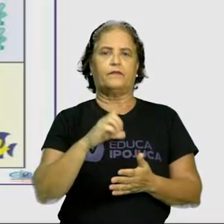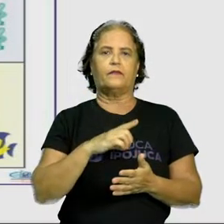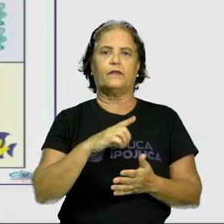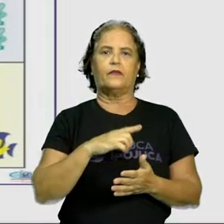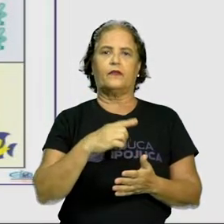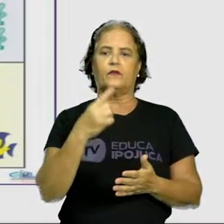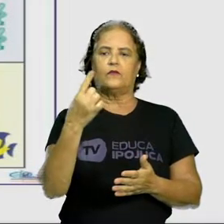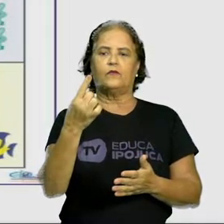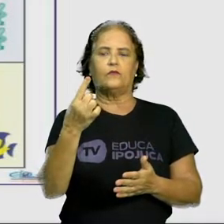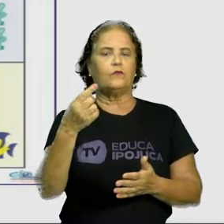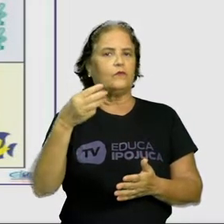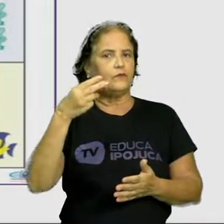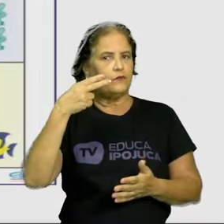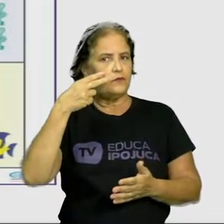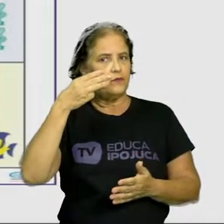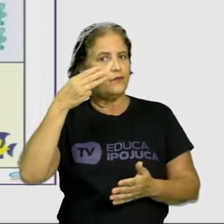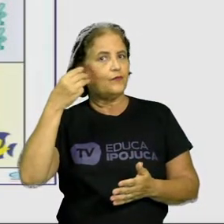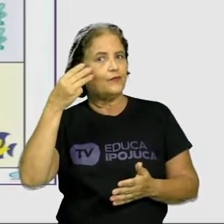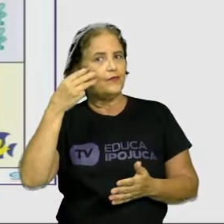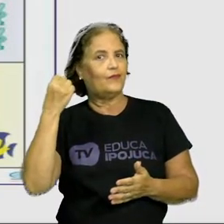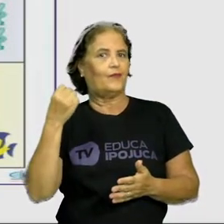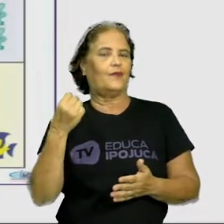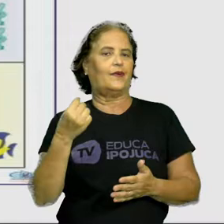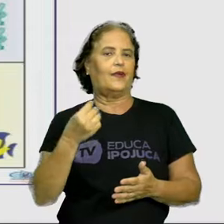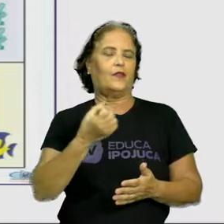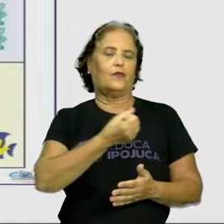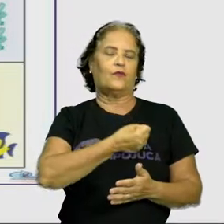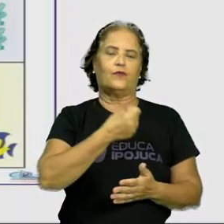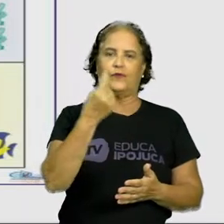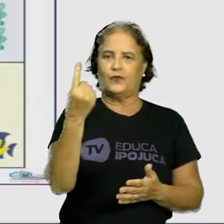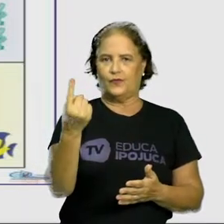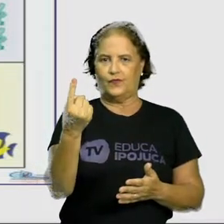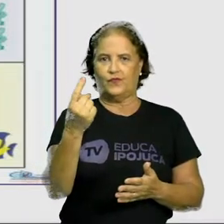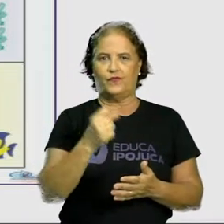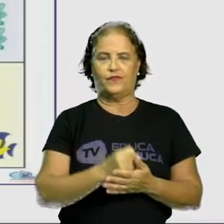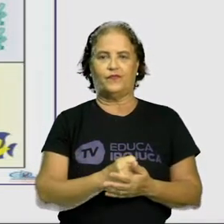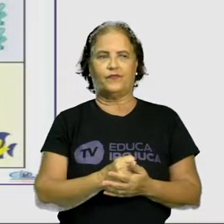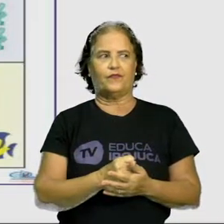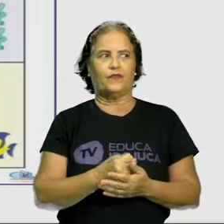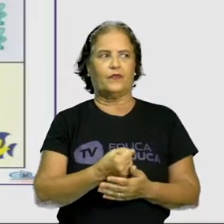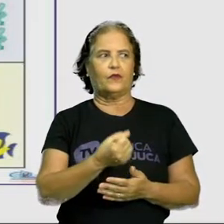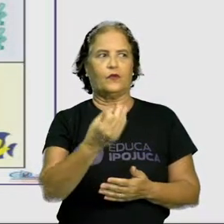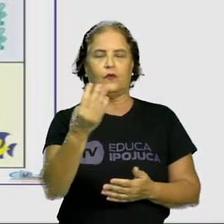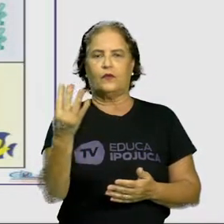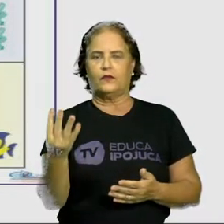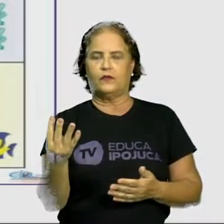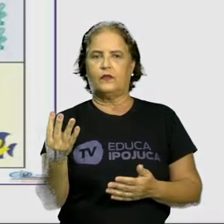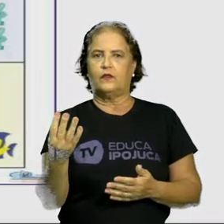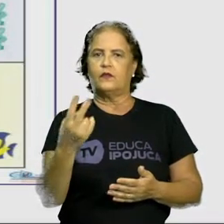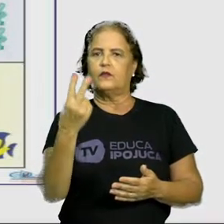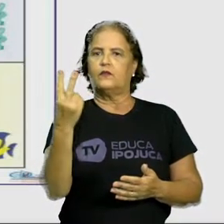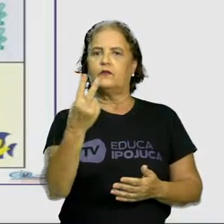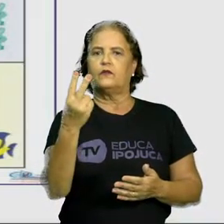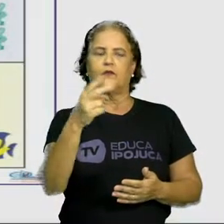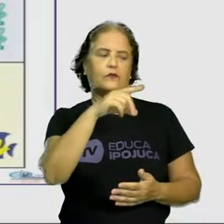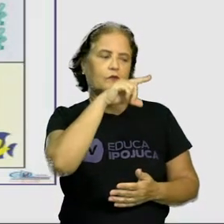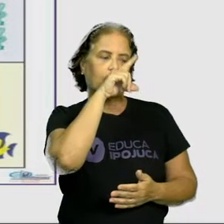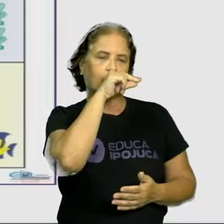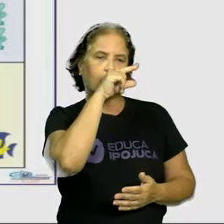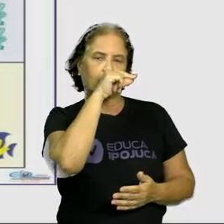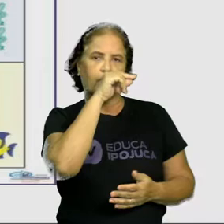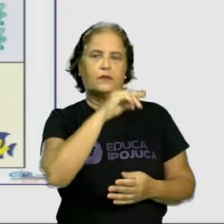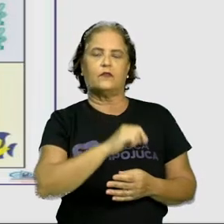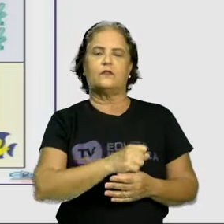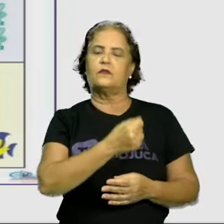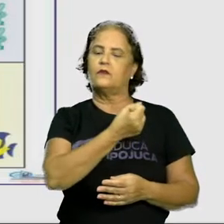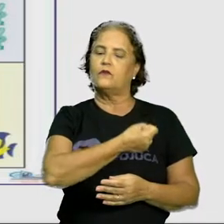um gatinho, que é representado pelo número 1. A quantidade aqui, dois pássaros, representado